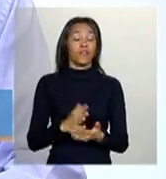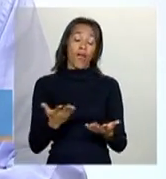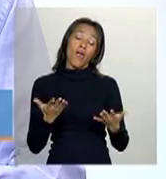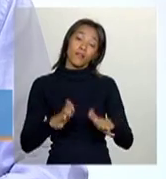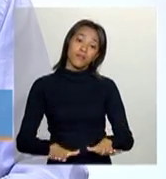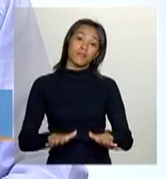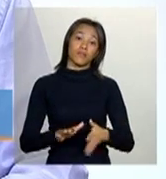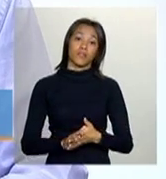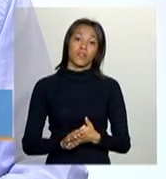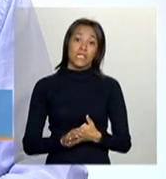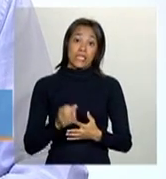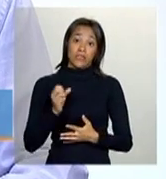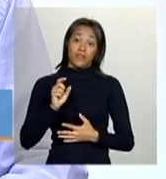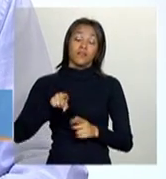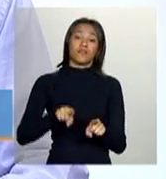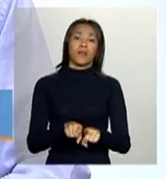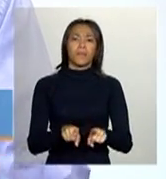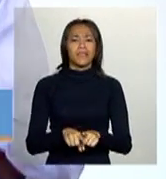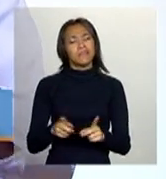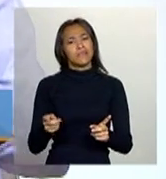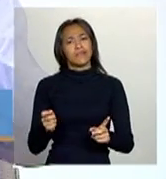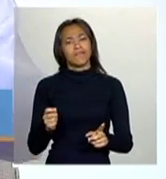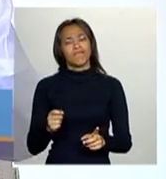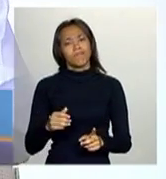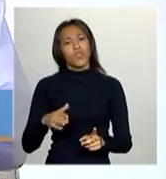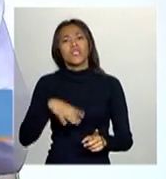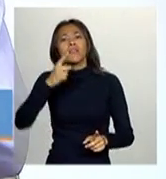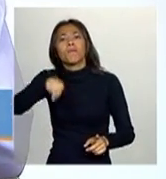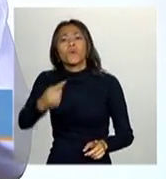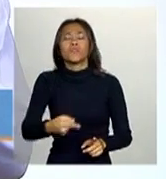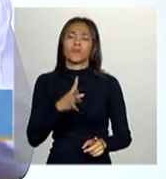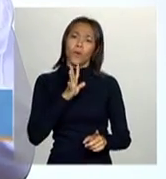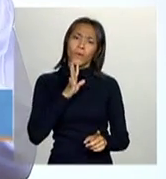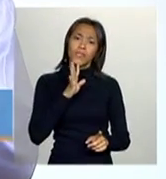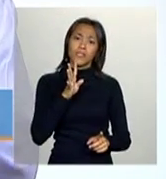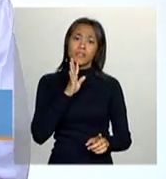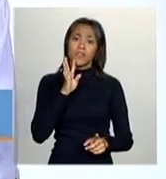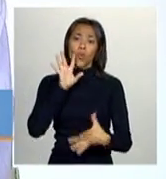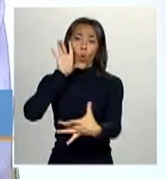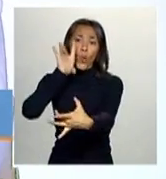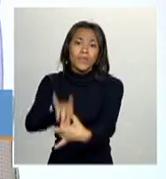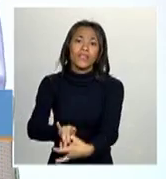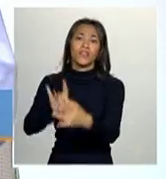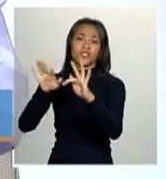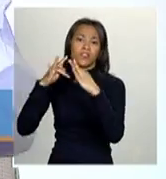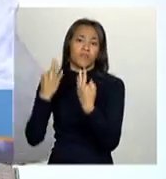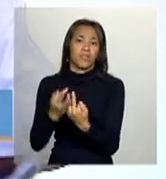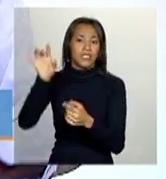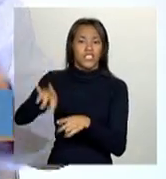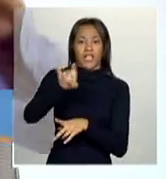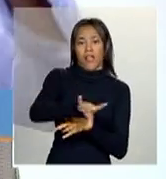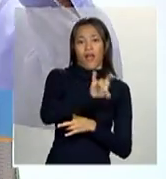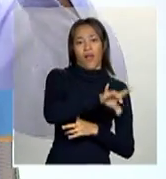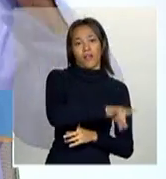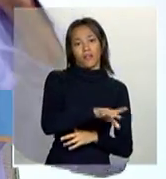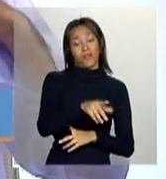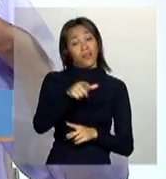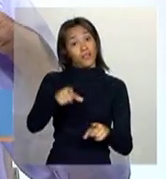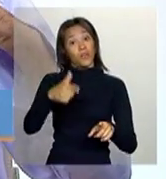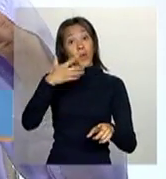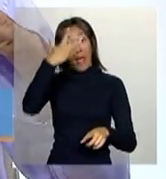é isso. E aí, dentro do possível, conhecer a realidade de cada um desses grupos, é muito importante, inclusive, o